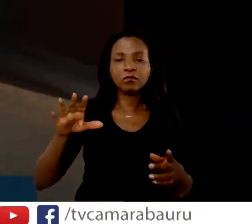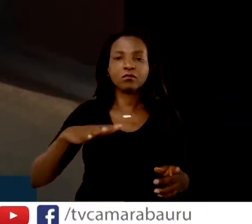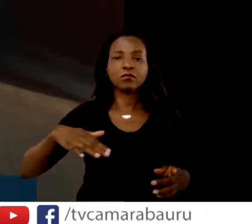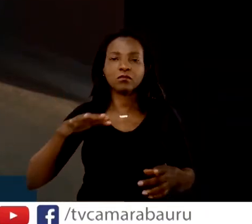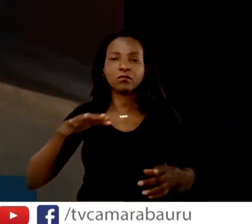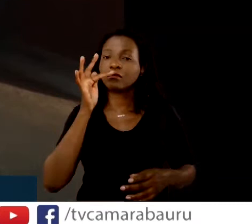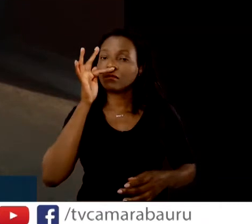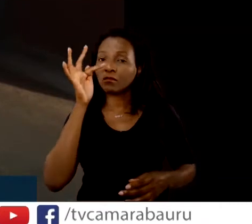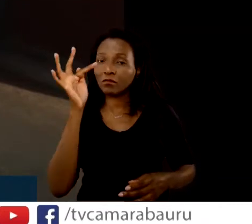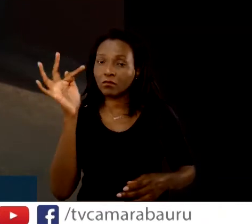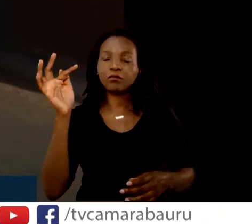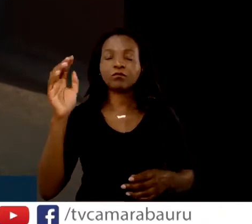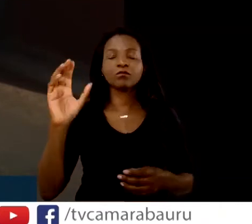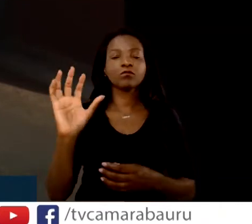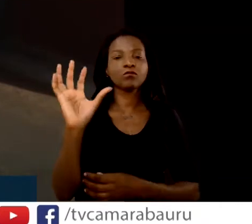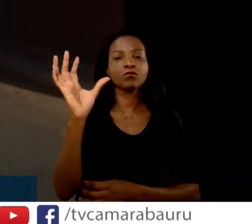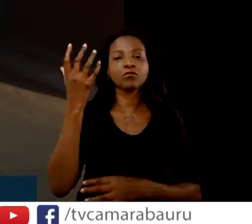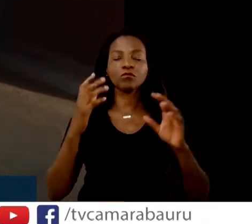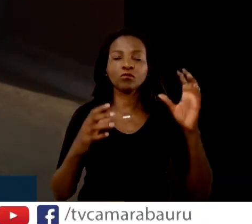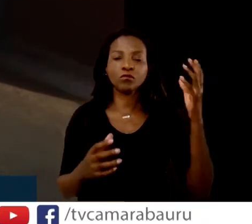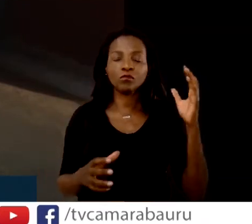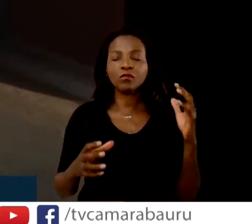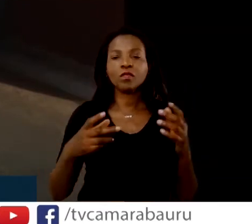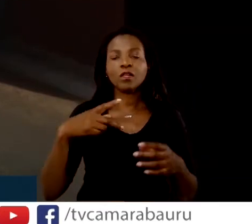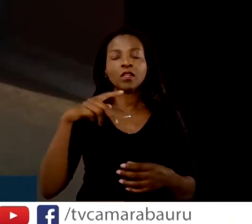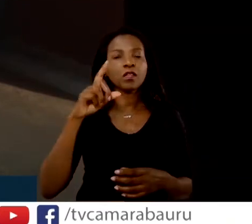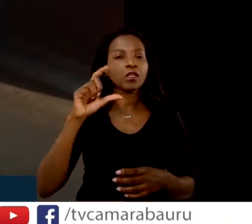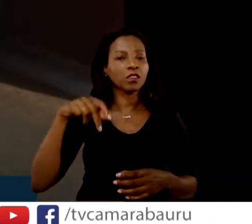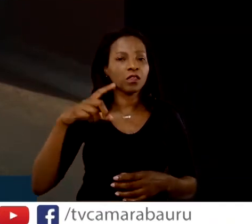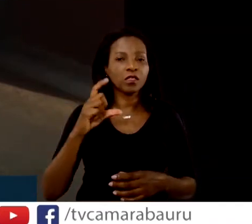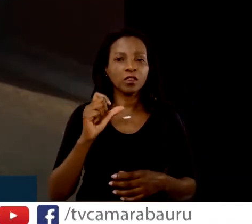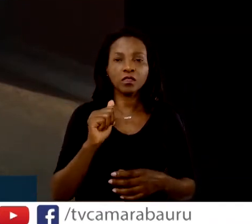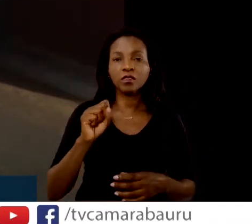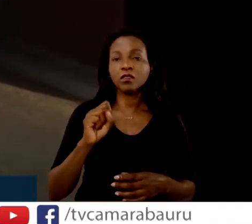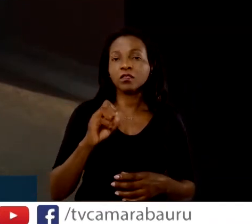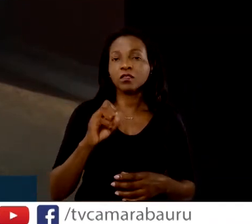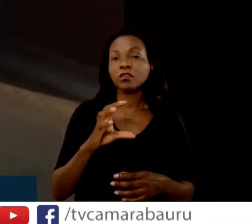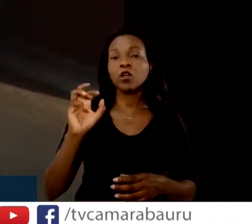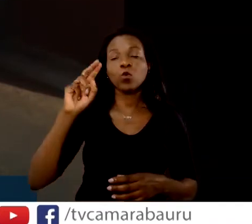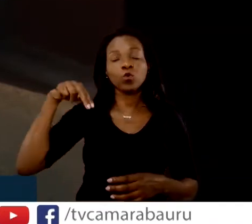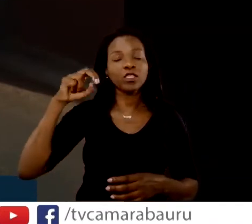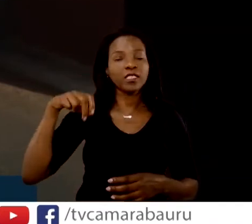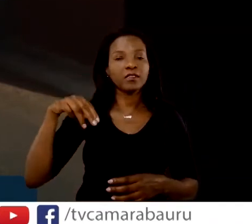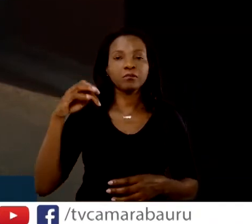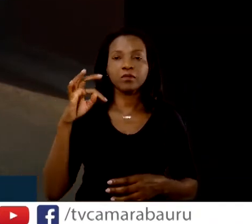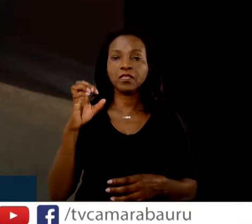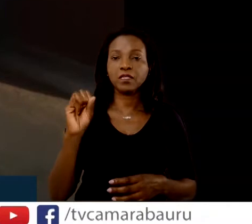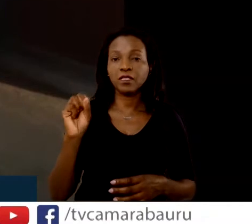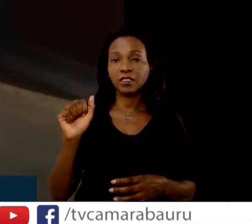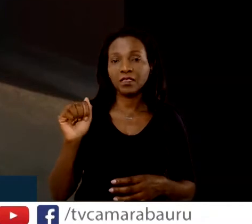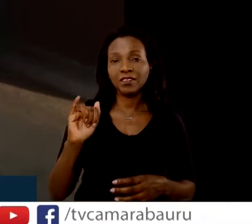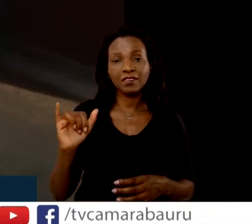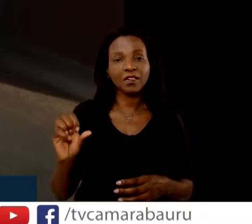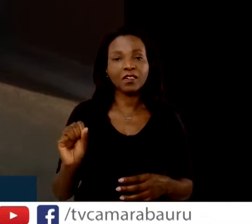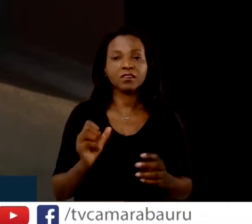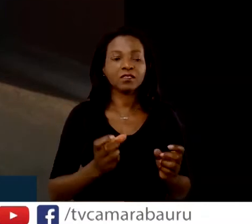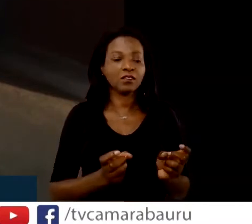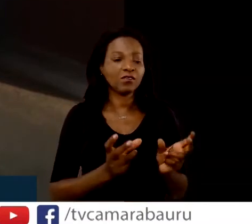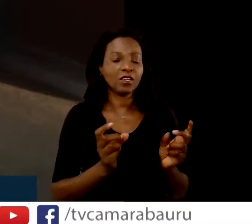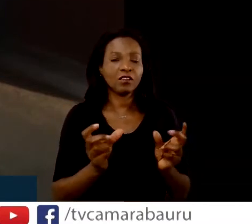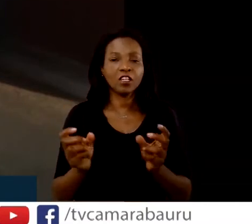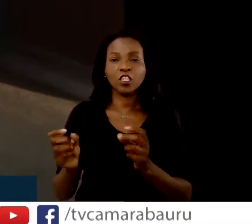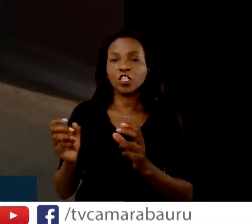plantas ornamentais, onde as vendas em todo o país demonstram uma redução em 80%.